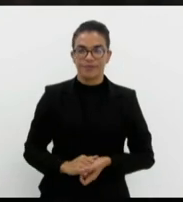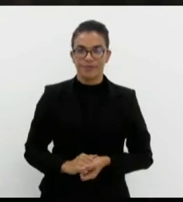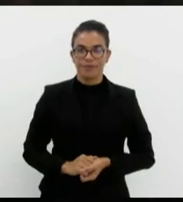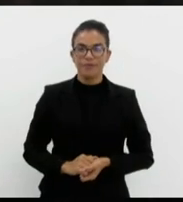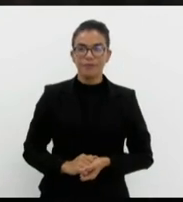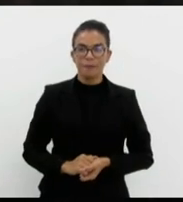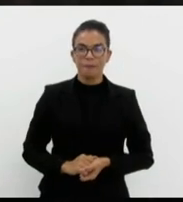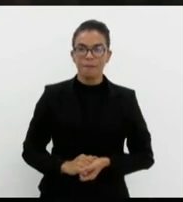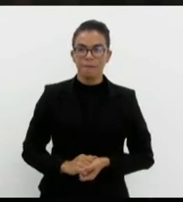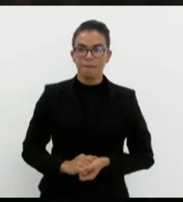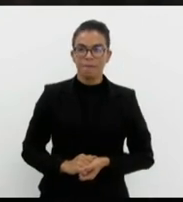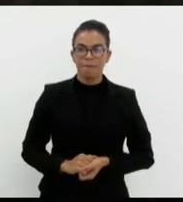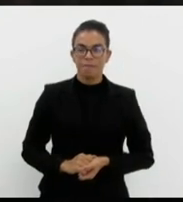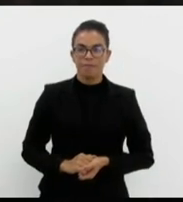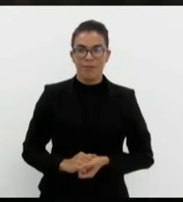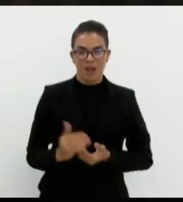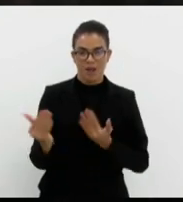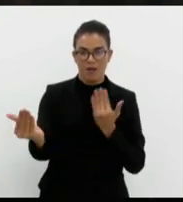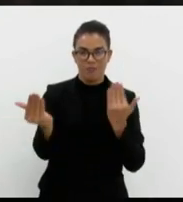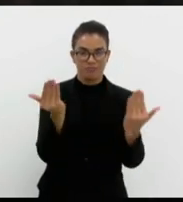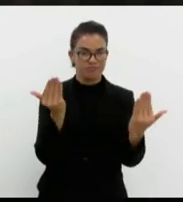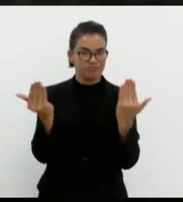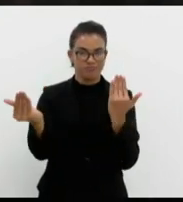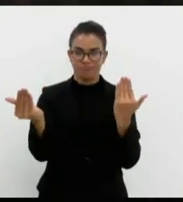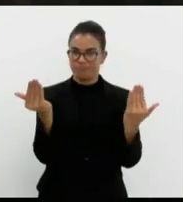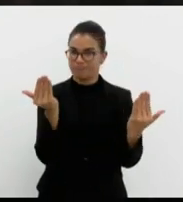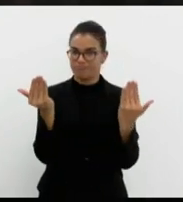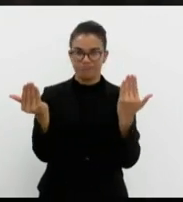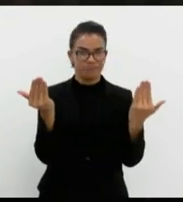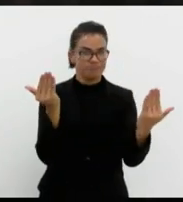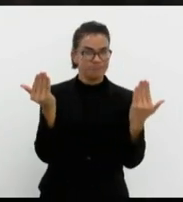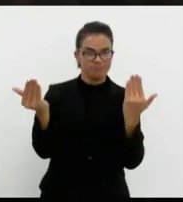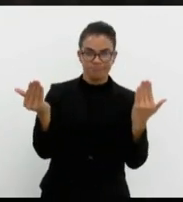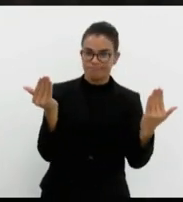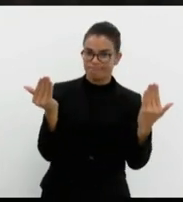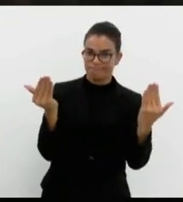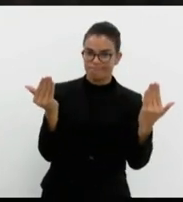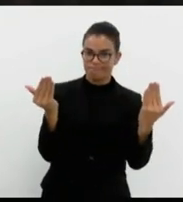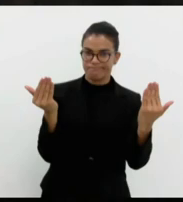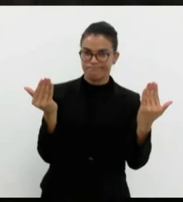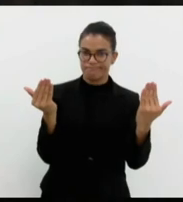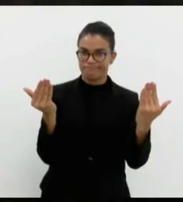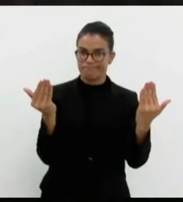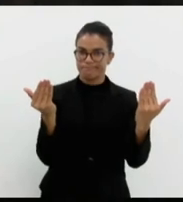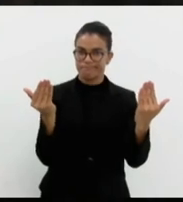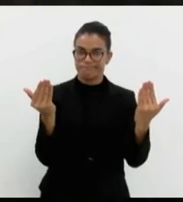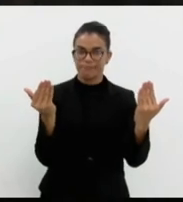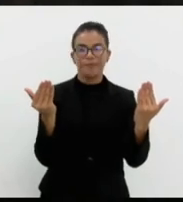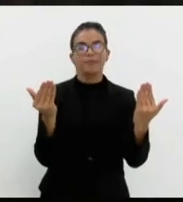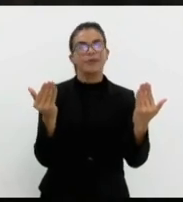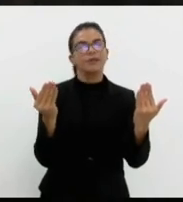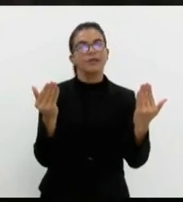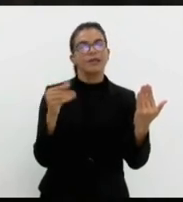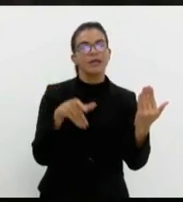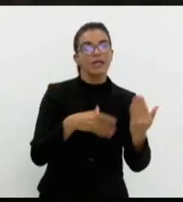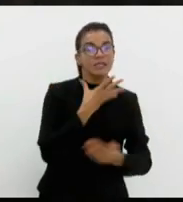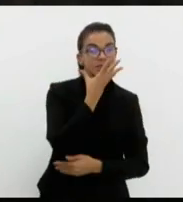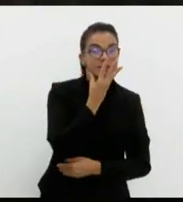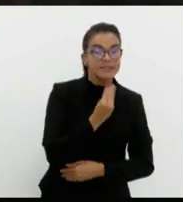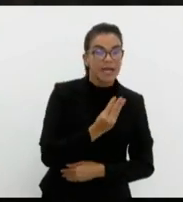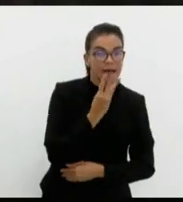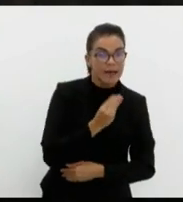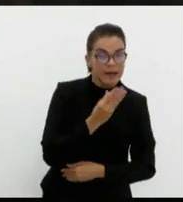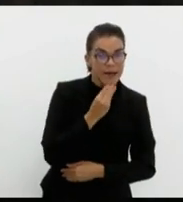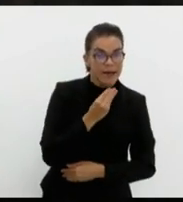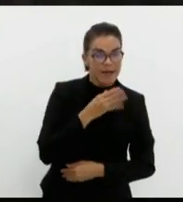ao equiparar a defesa que Israel empreende na faixa de